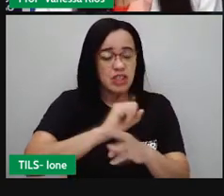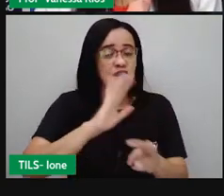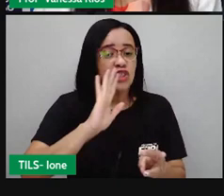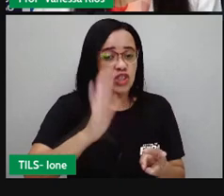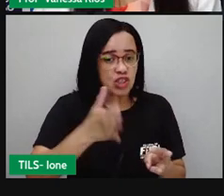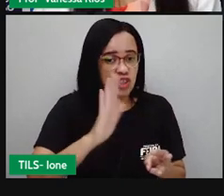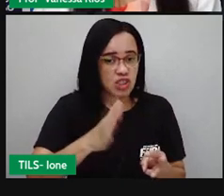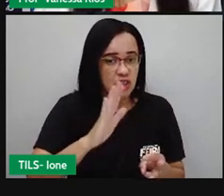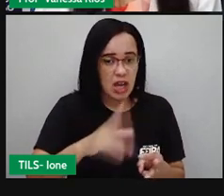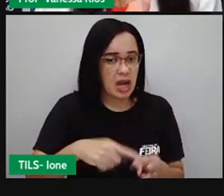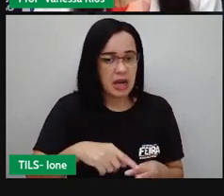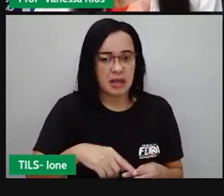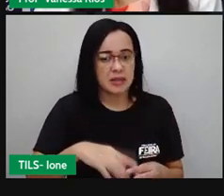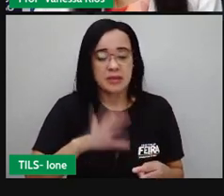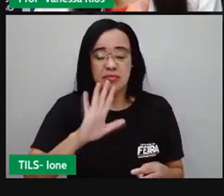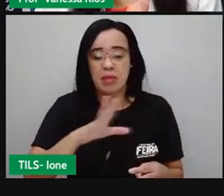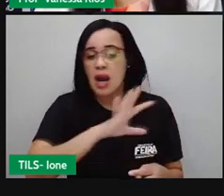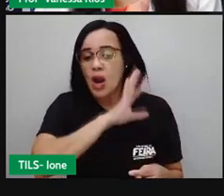nosso corpo.